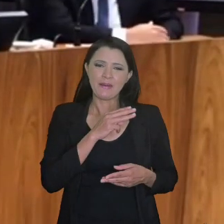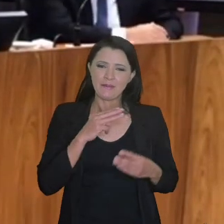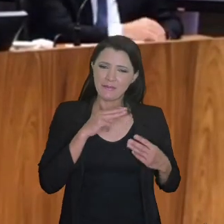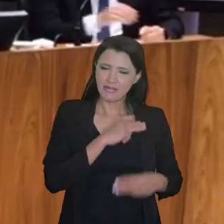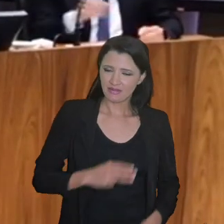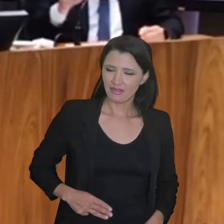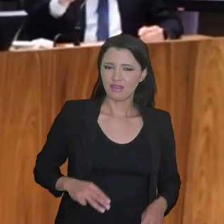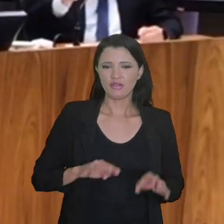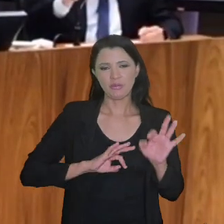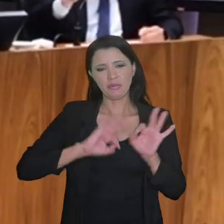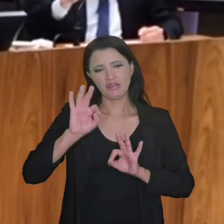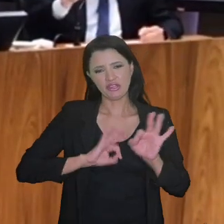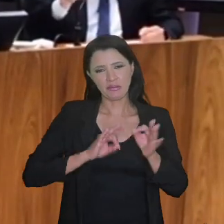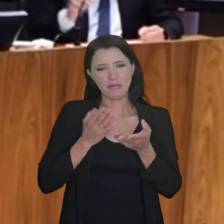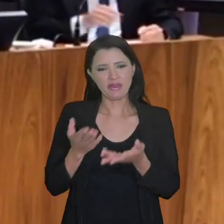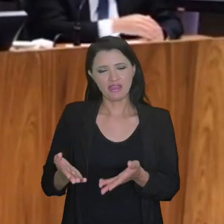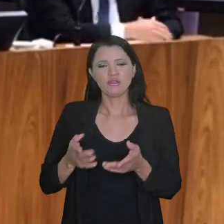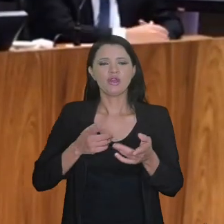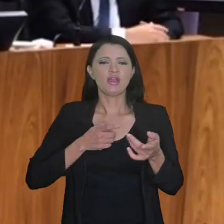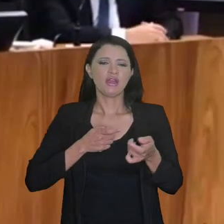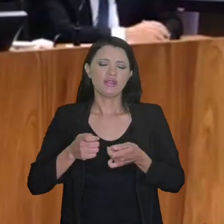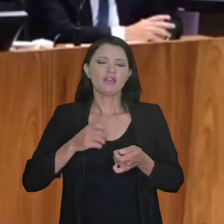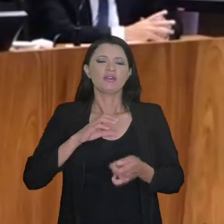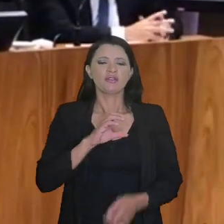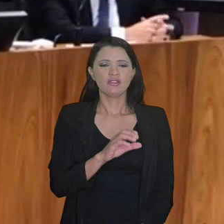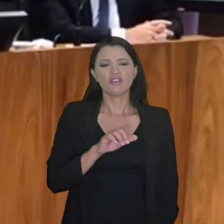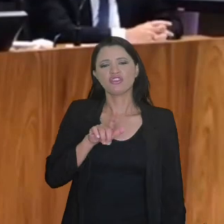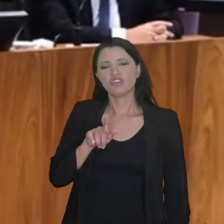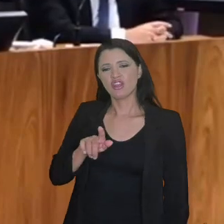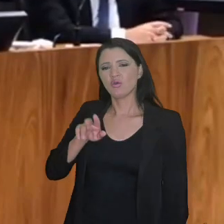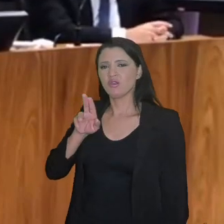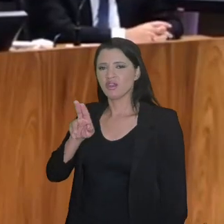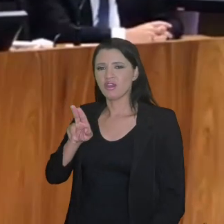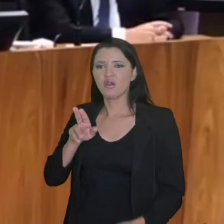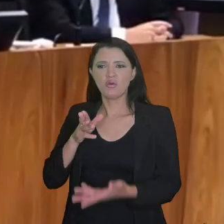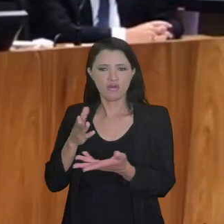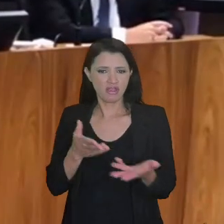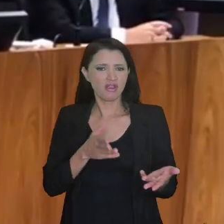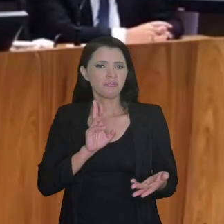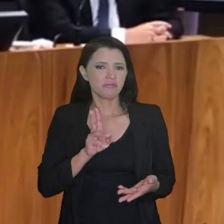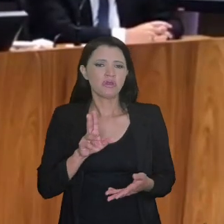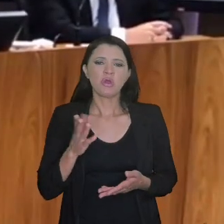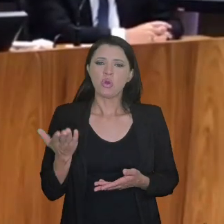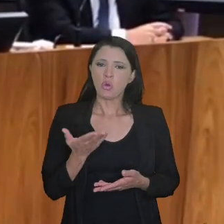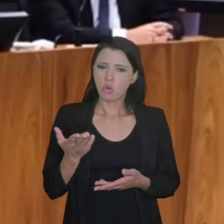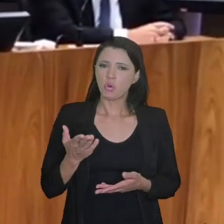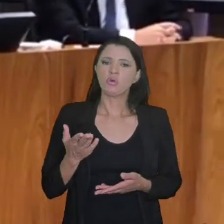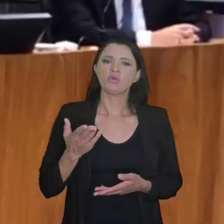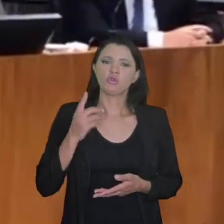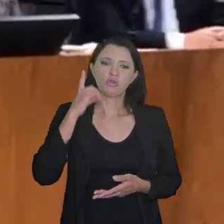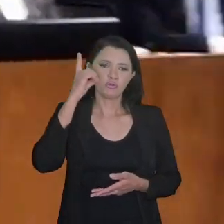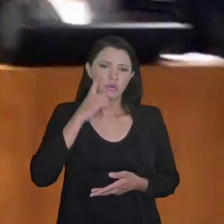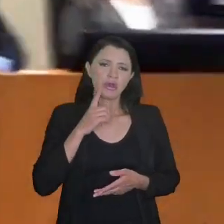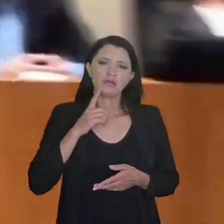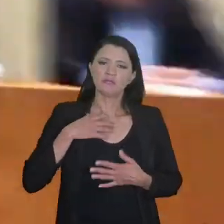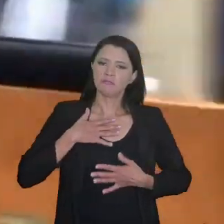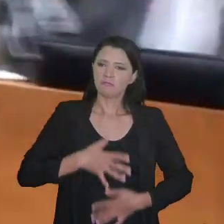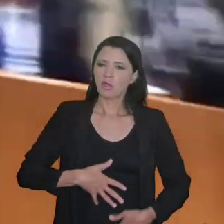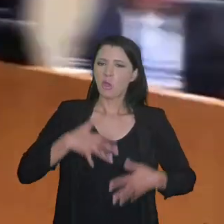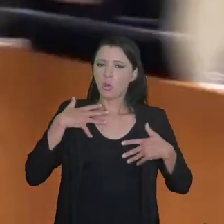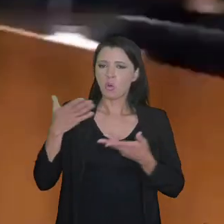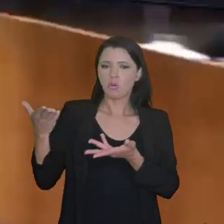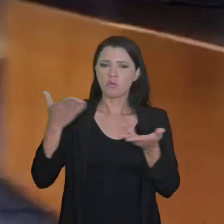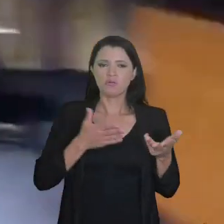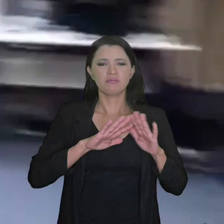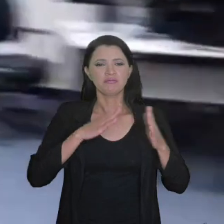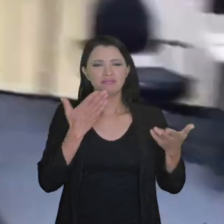Simão foi ministro do Planejamento, ministro da Controladoria Geral da União, hoje é um advogado, parecerista, uma honra tê aqui